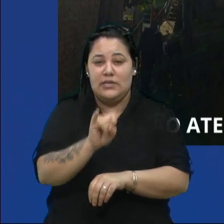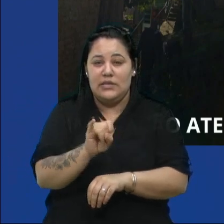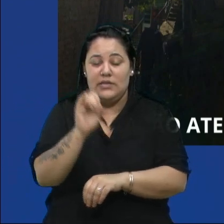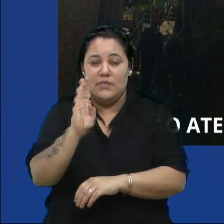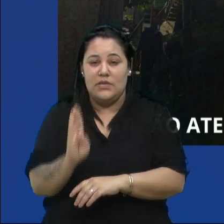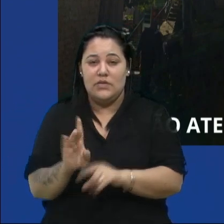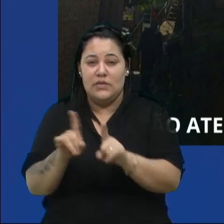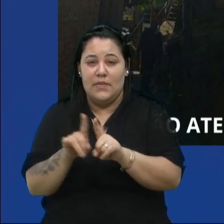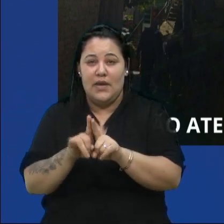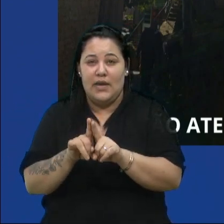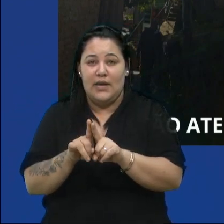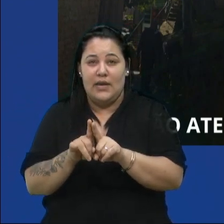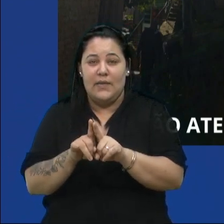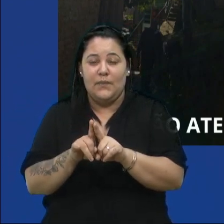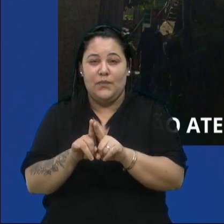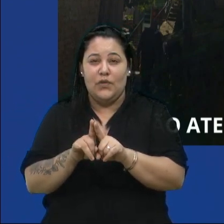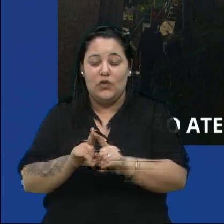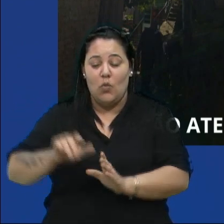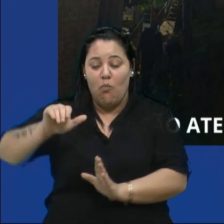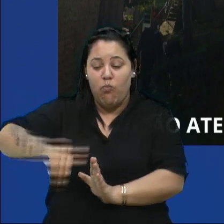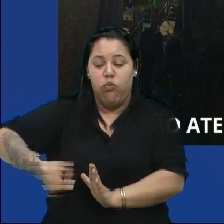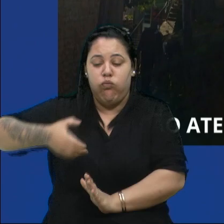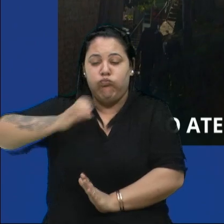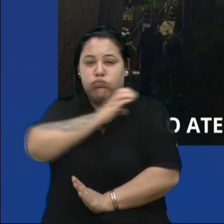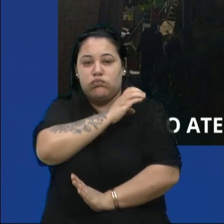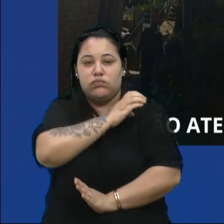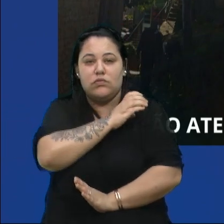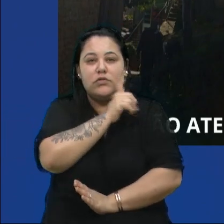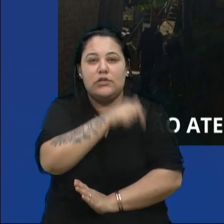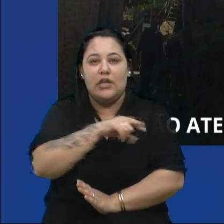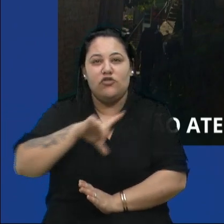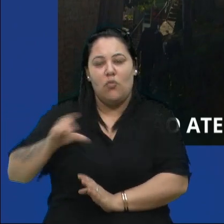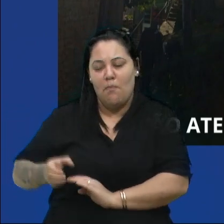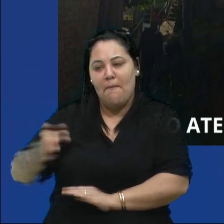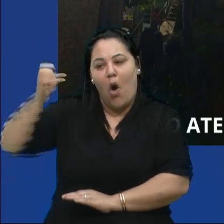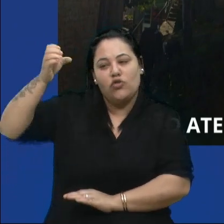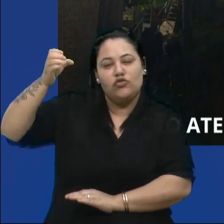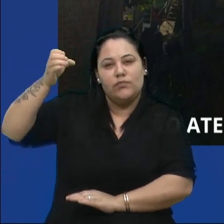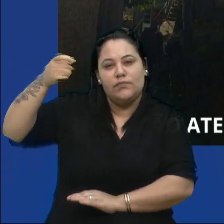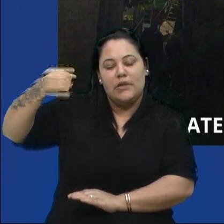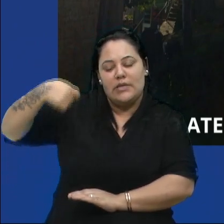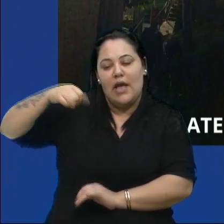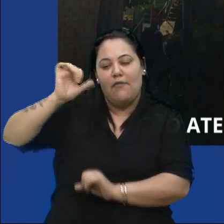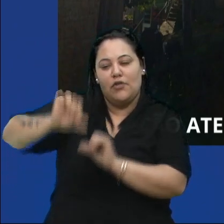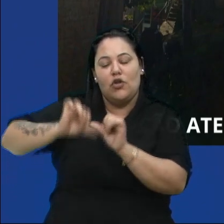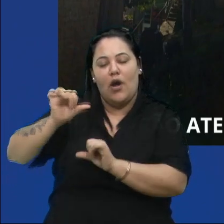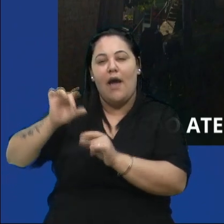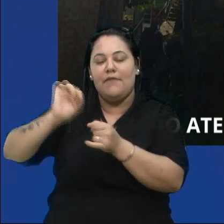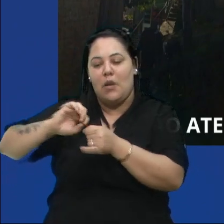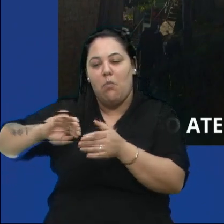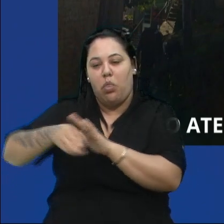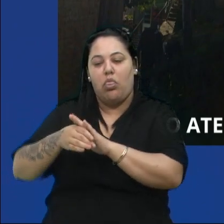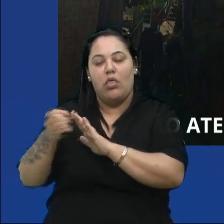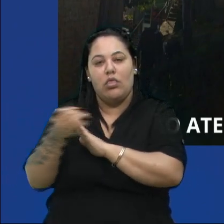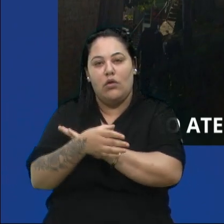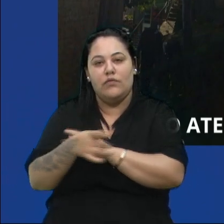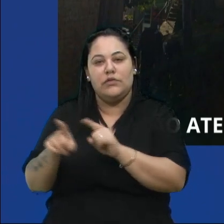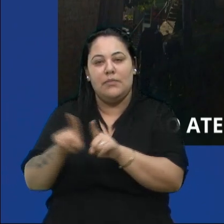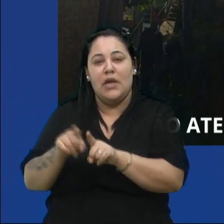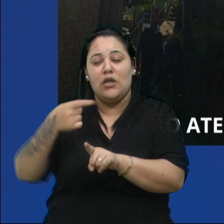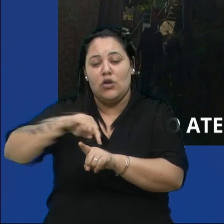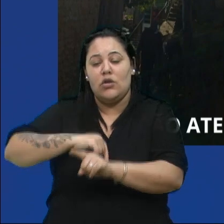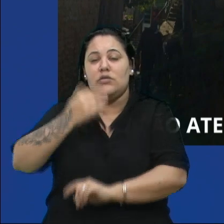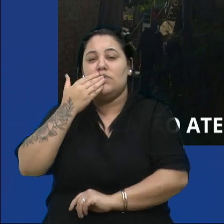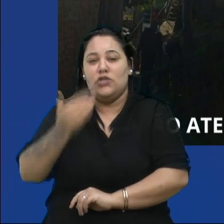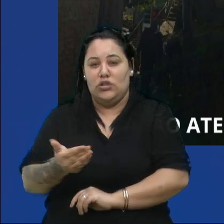Era um poste que precisava ser trocado, então, foi feita a instalação. A gente solicitou ali,